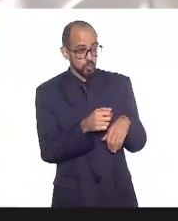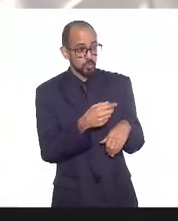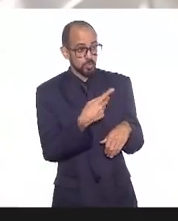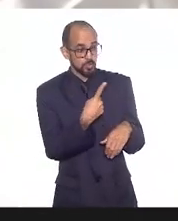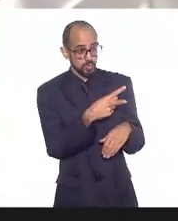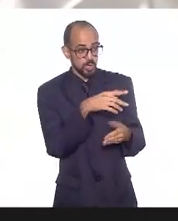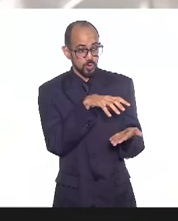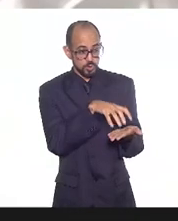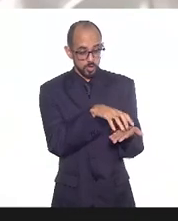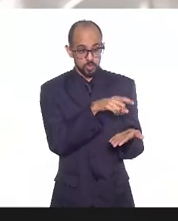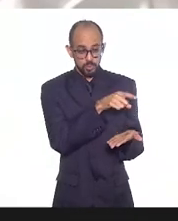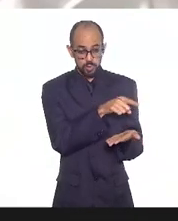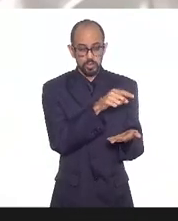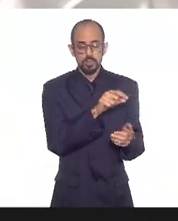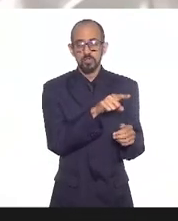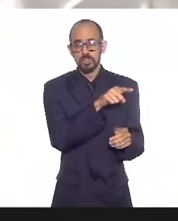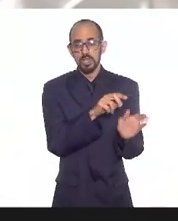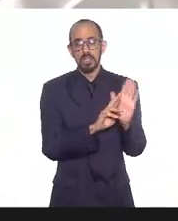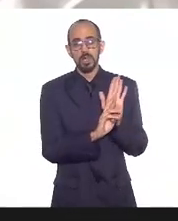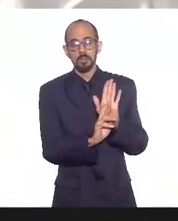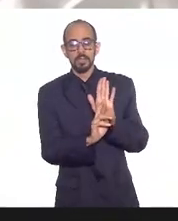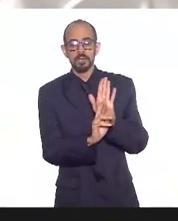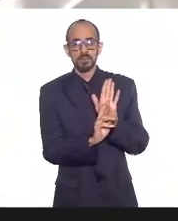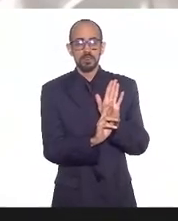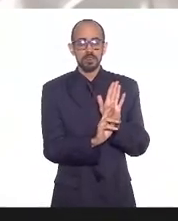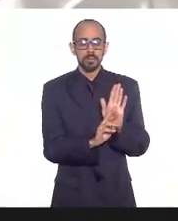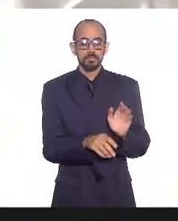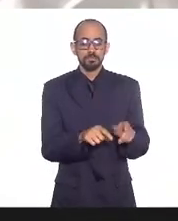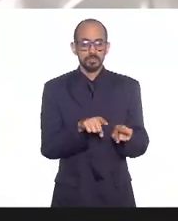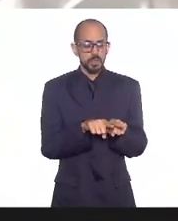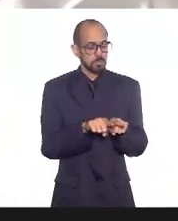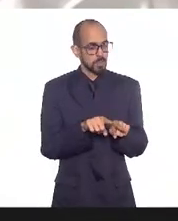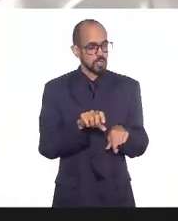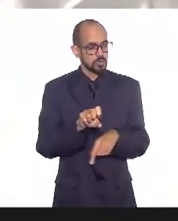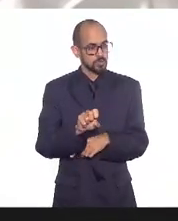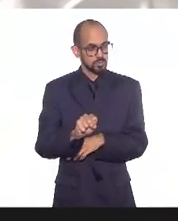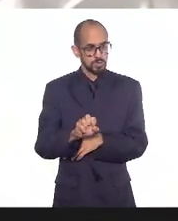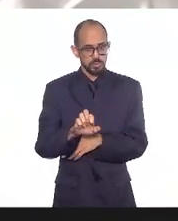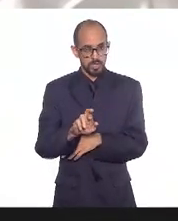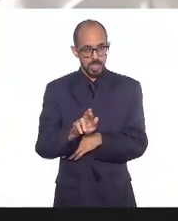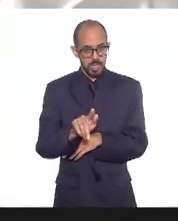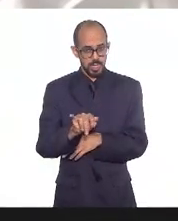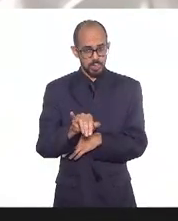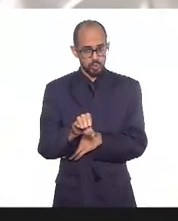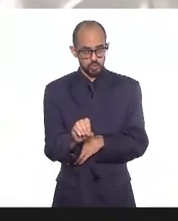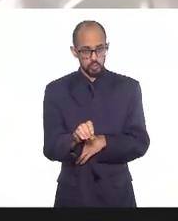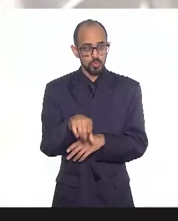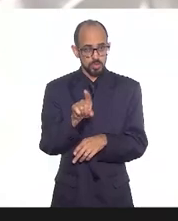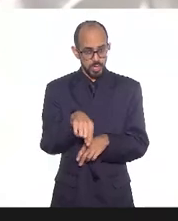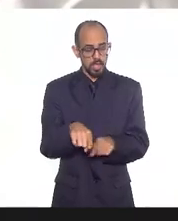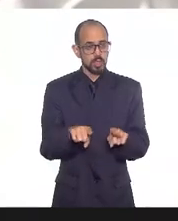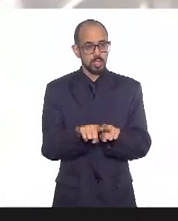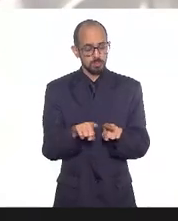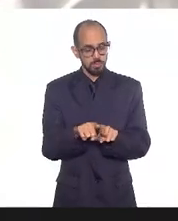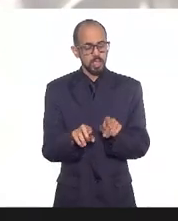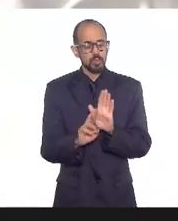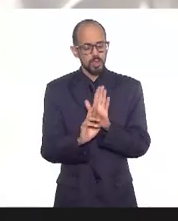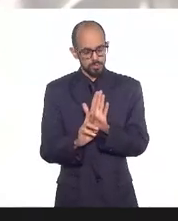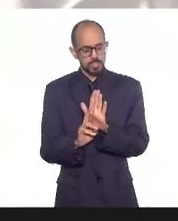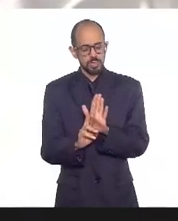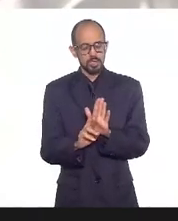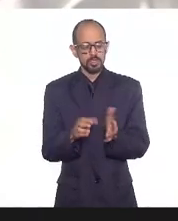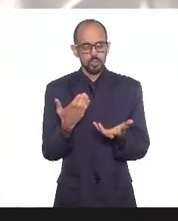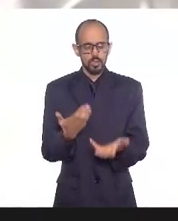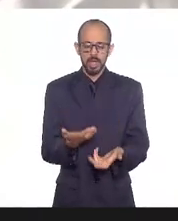que representa os usuários mas o Sérgio também é da representação dos usuários então eu